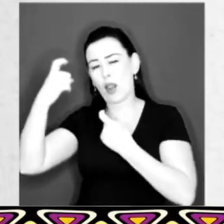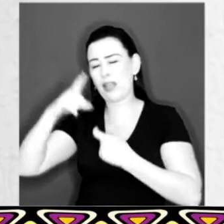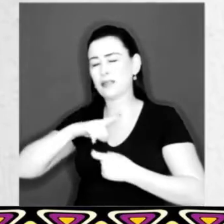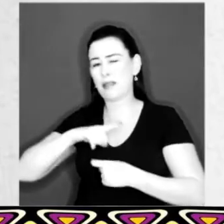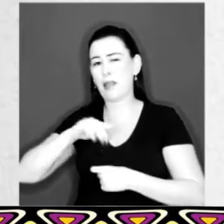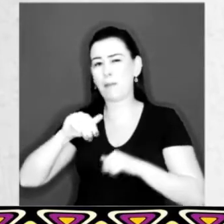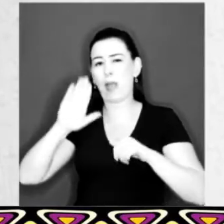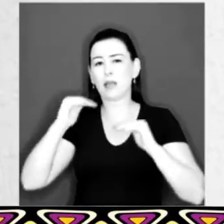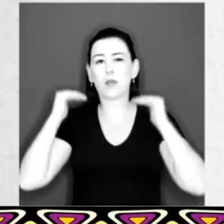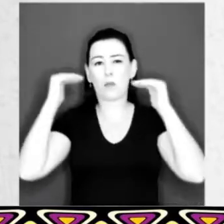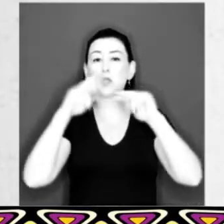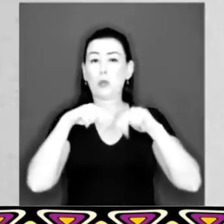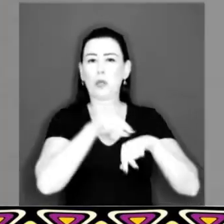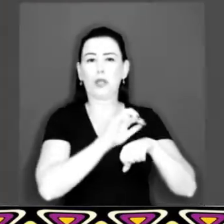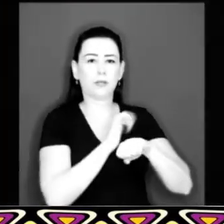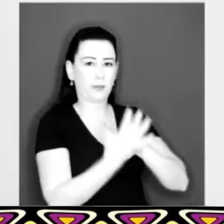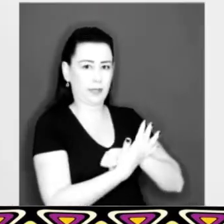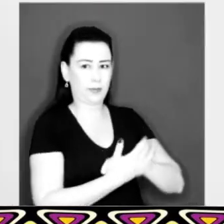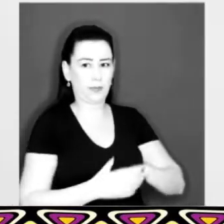de suas próprias casas